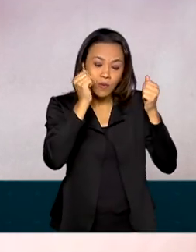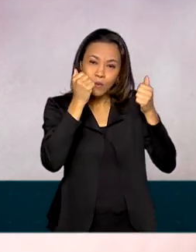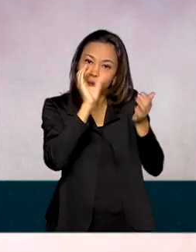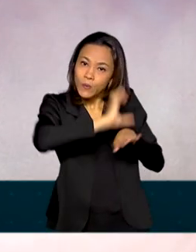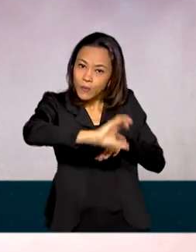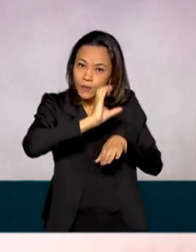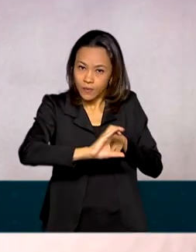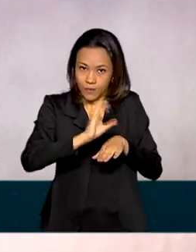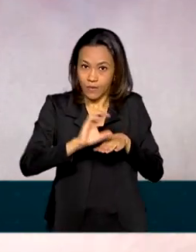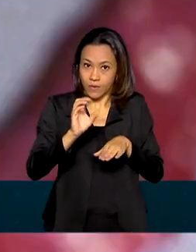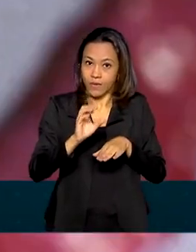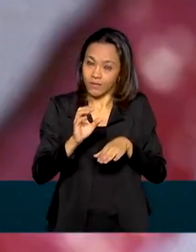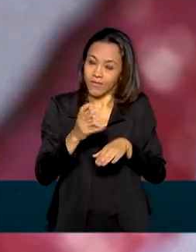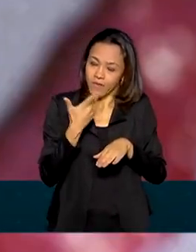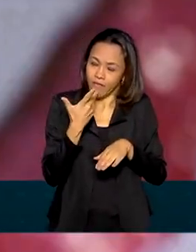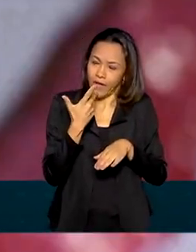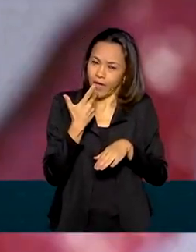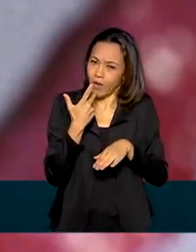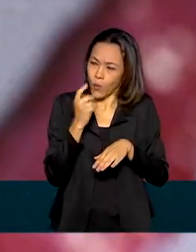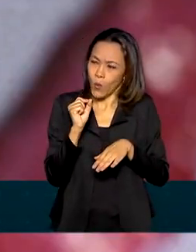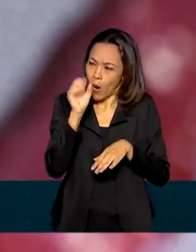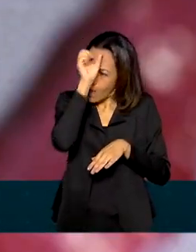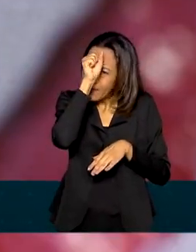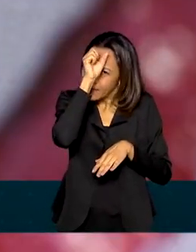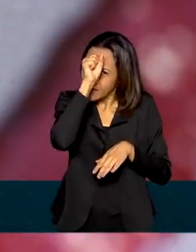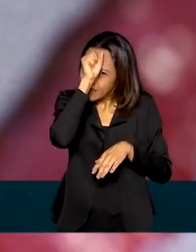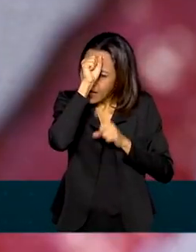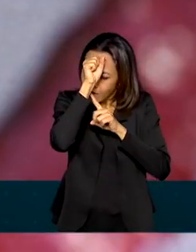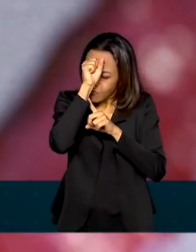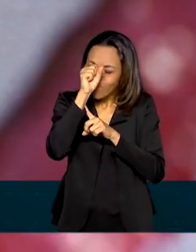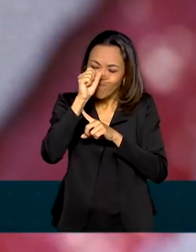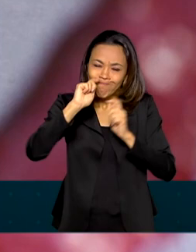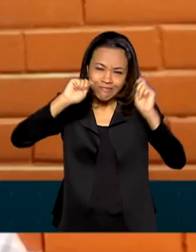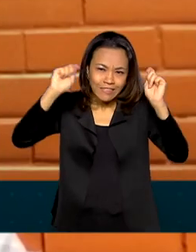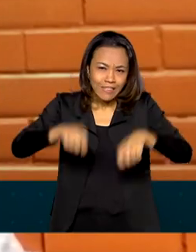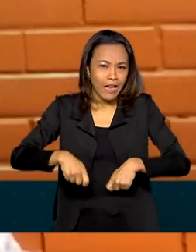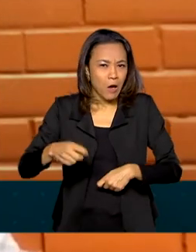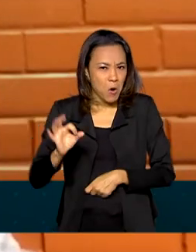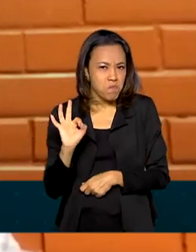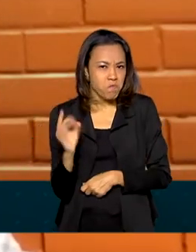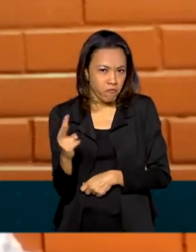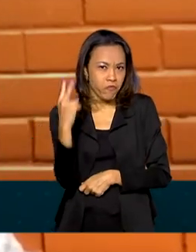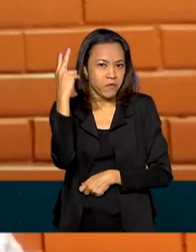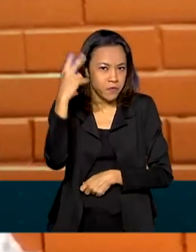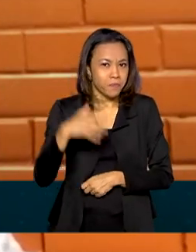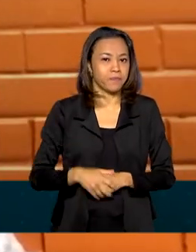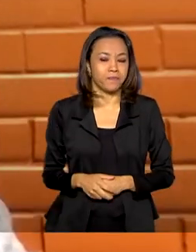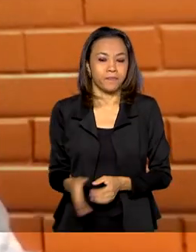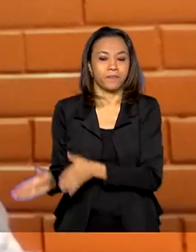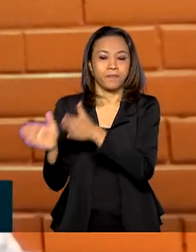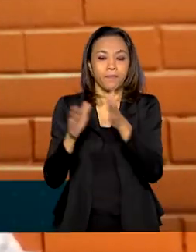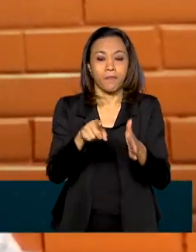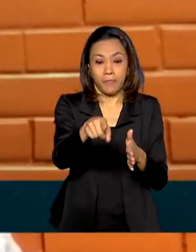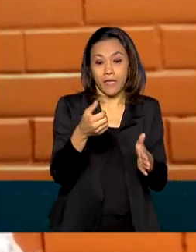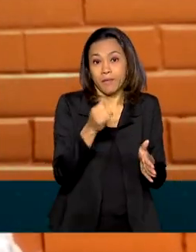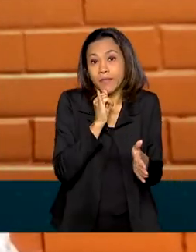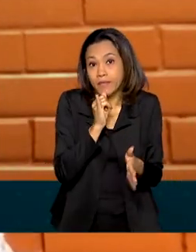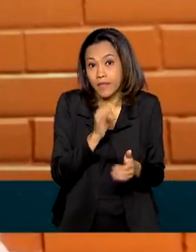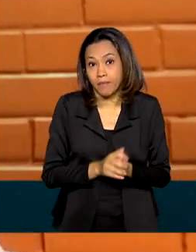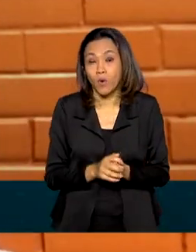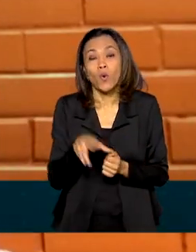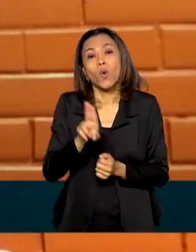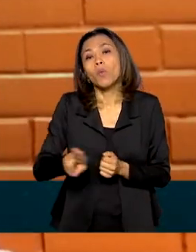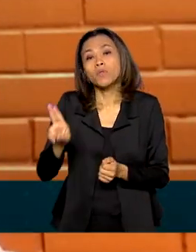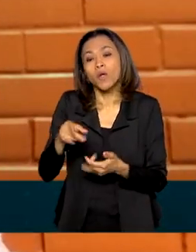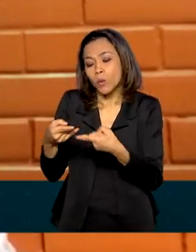financeira garante, o aprendizado vale a pena. Como você usar de uma forma favorável, por exemplo, o seu cheque